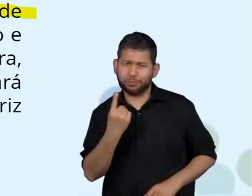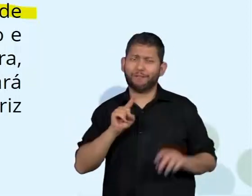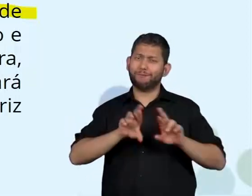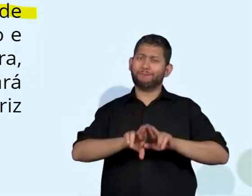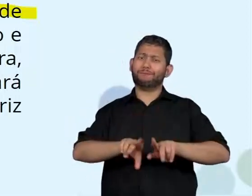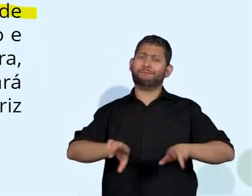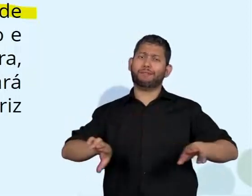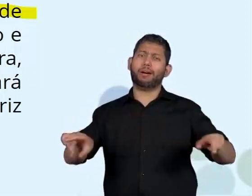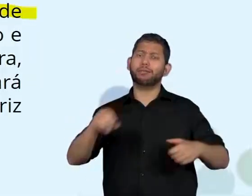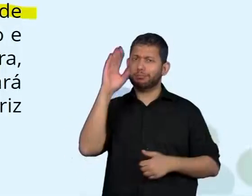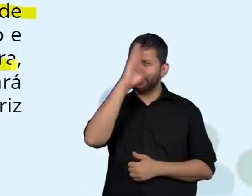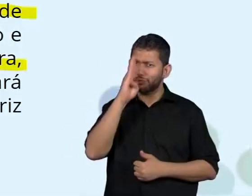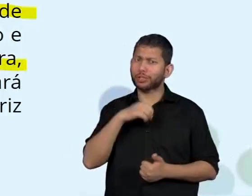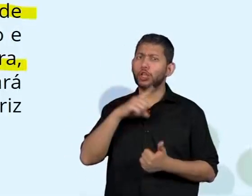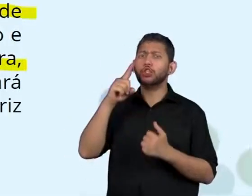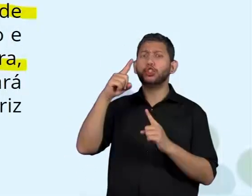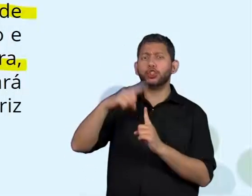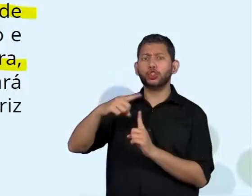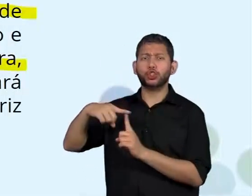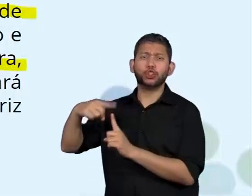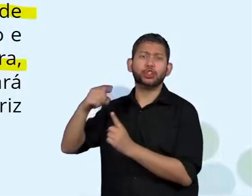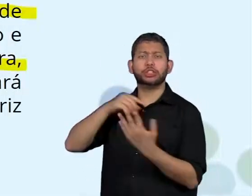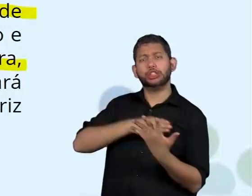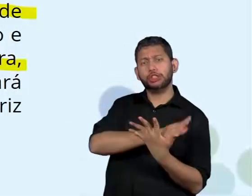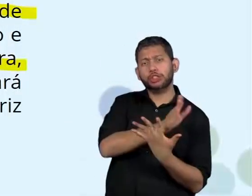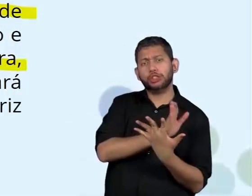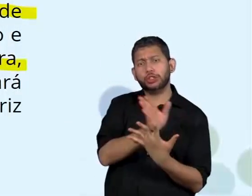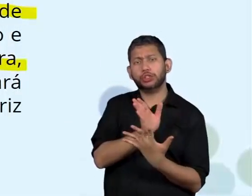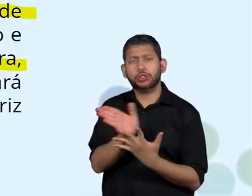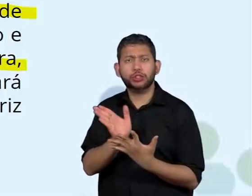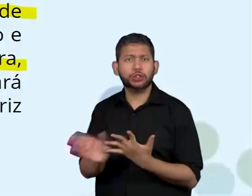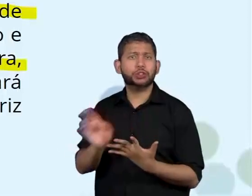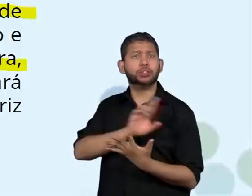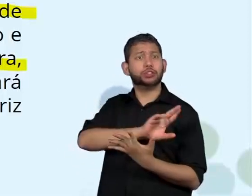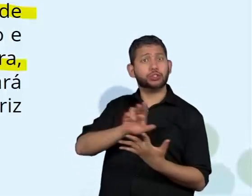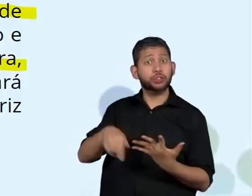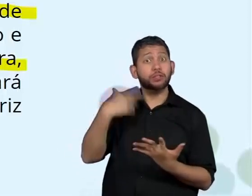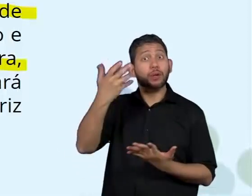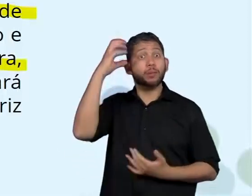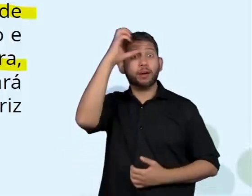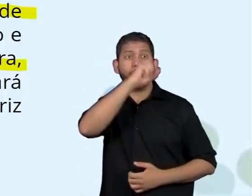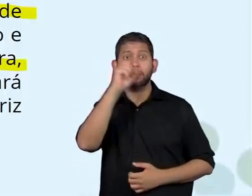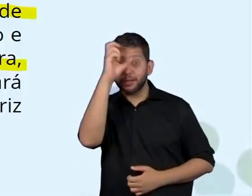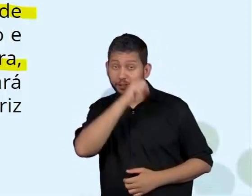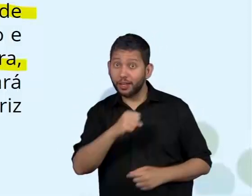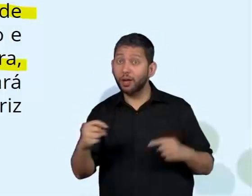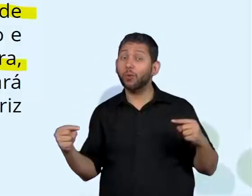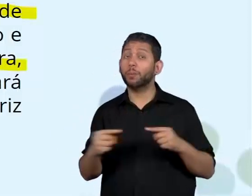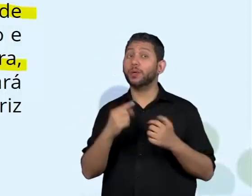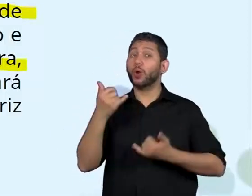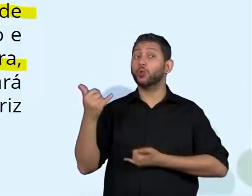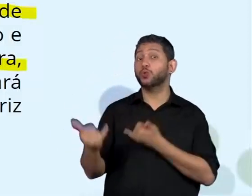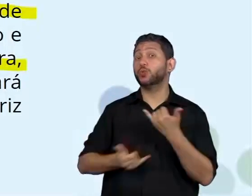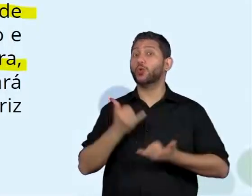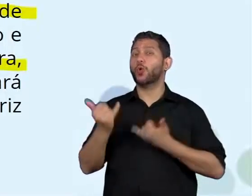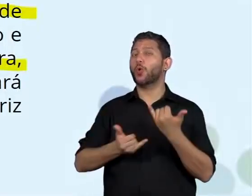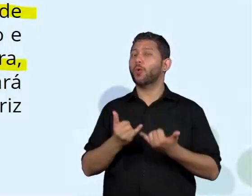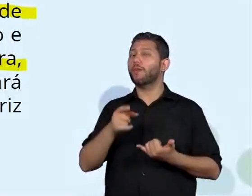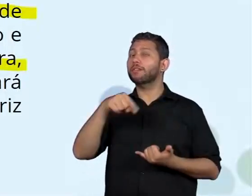a matriz energética brasileira. Preparando-nos para um jogo que testará nossos